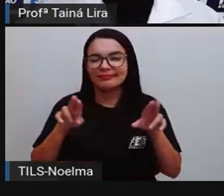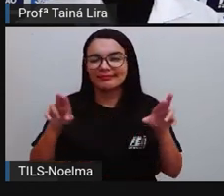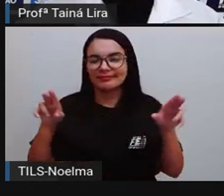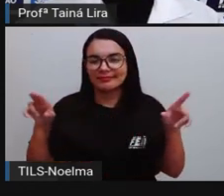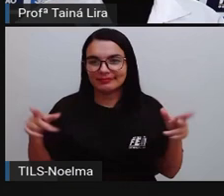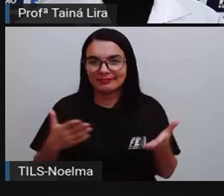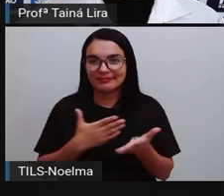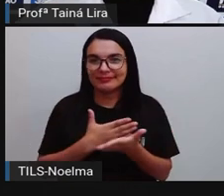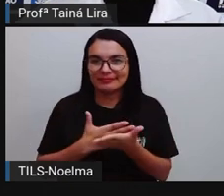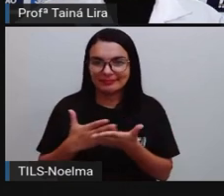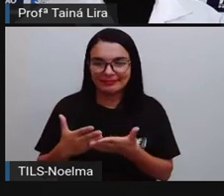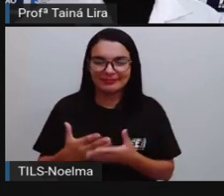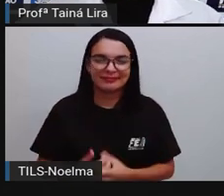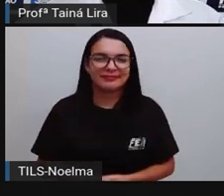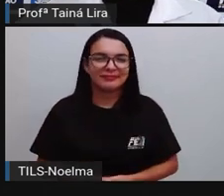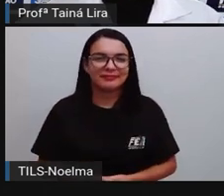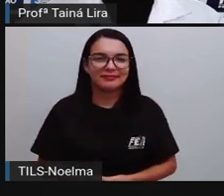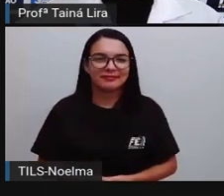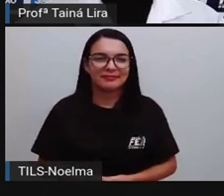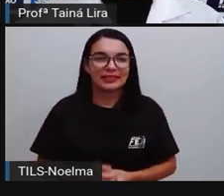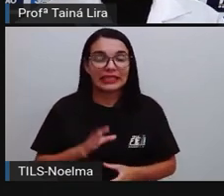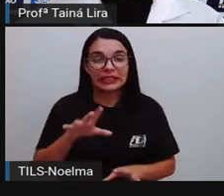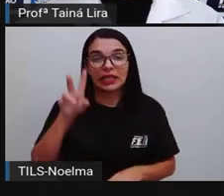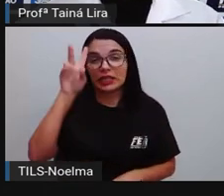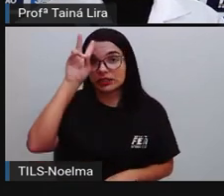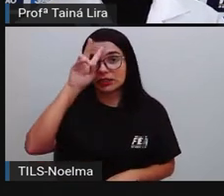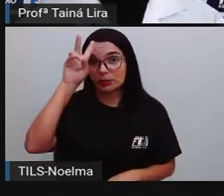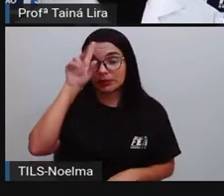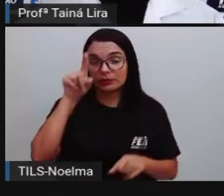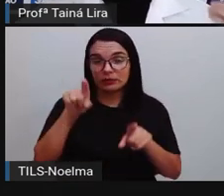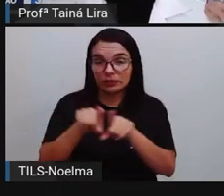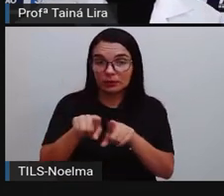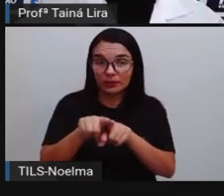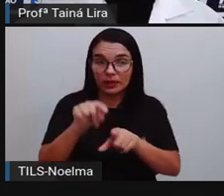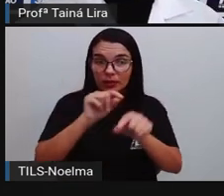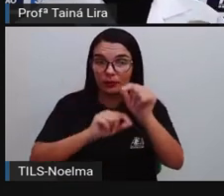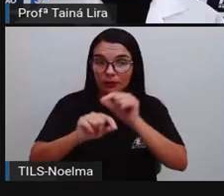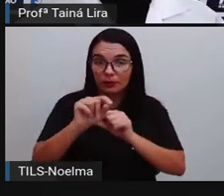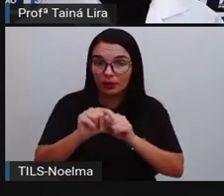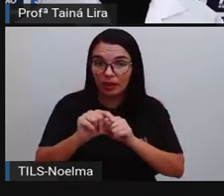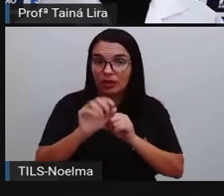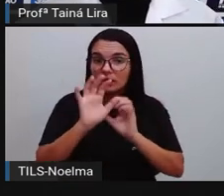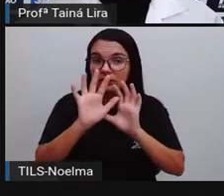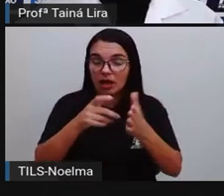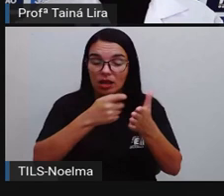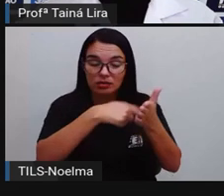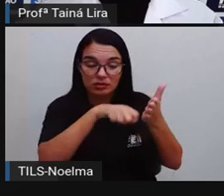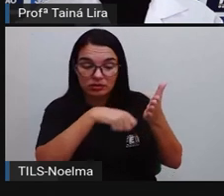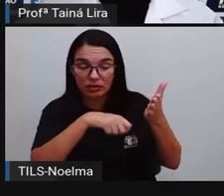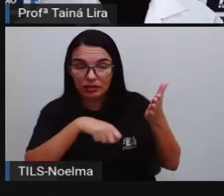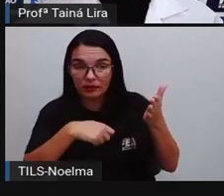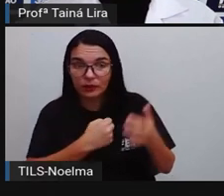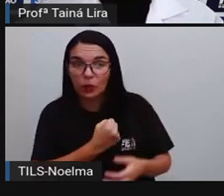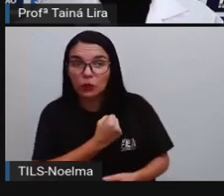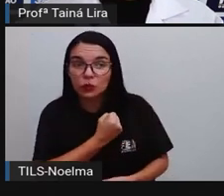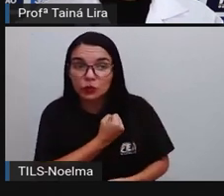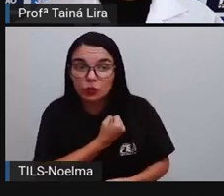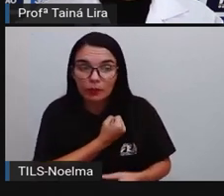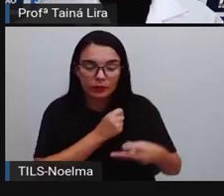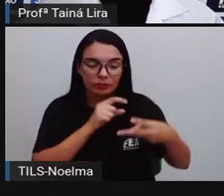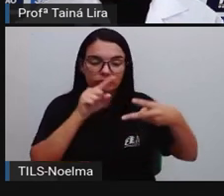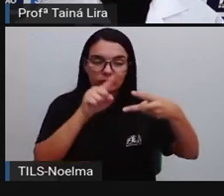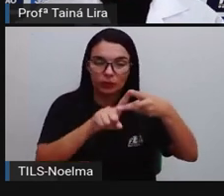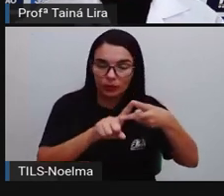início. Lembrando, ó, segundo ano, que nós escrevemos aqui, olha lá, um número de dois